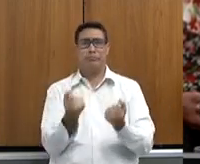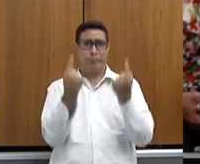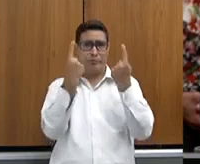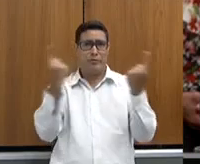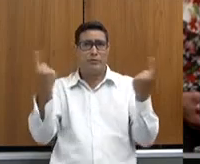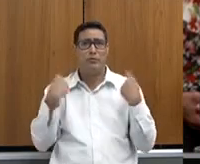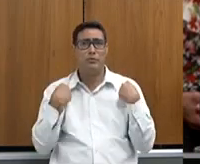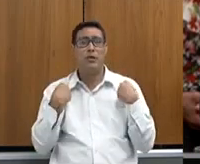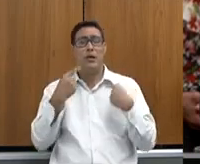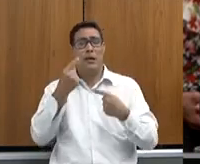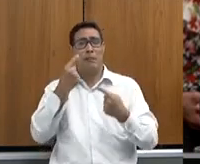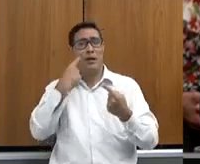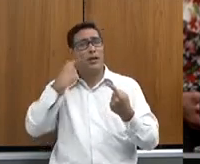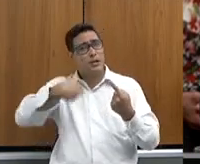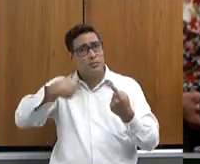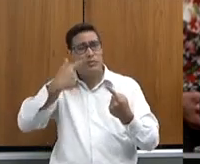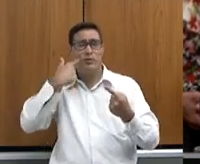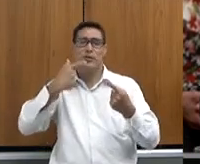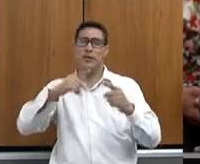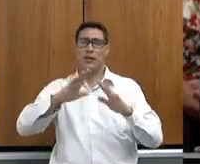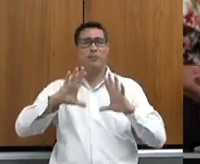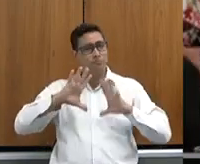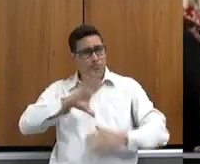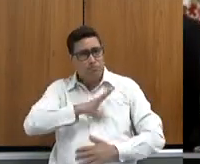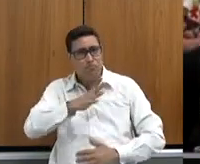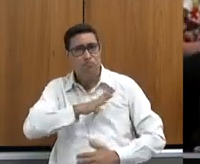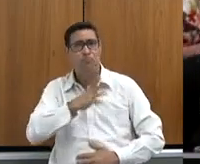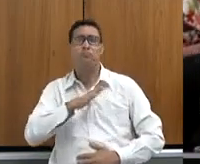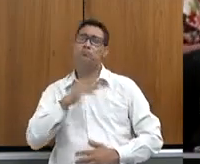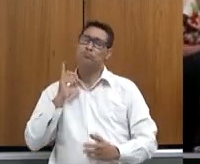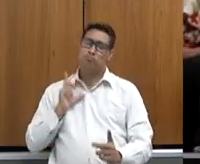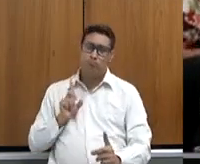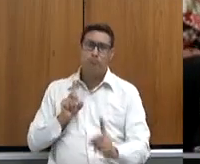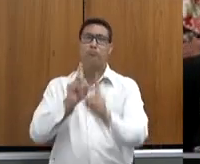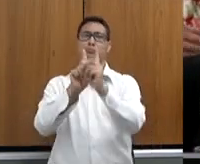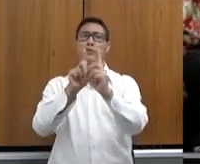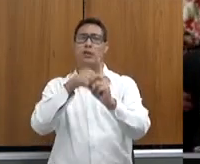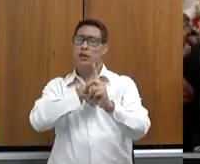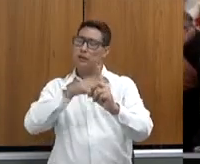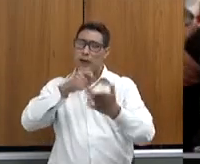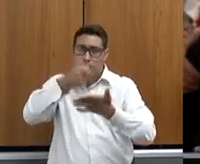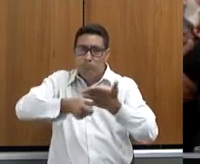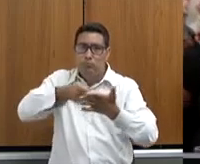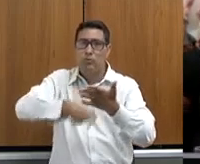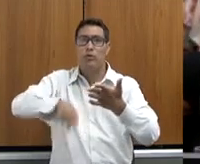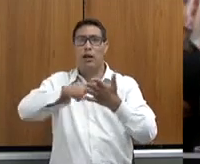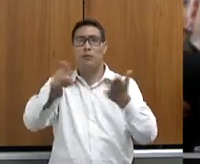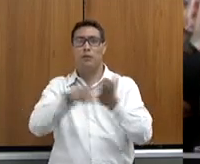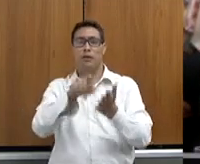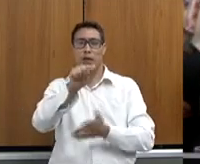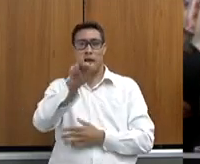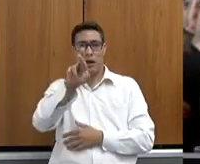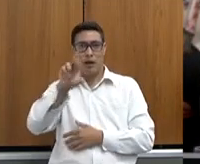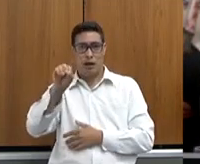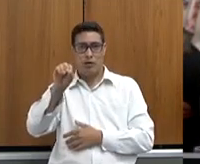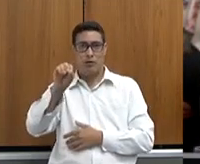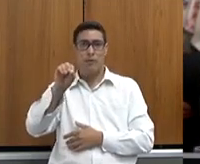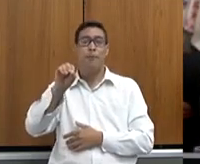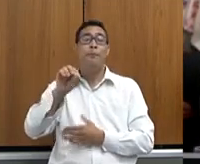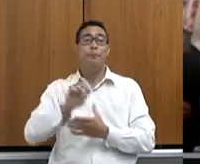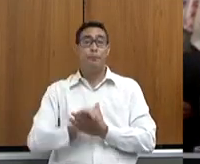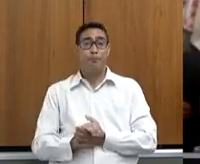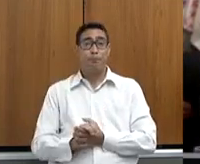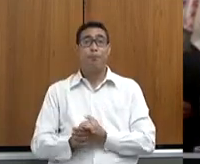é, Pedro? A gente encara e vai para cima e vamos lutar pela nossa agropecuária aqui. Pode passar? O resultado fantástico